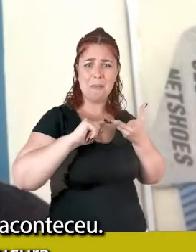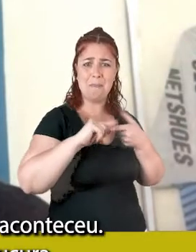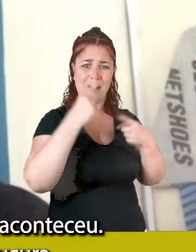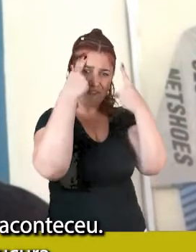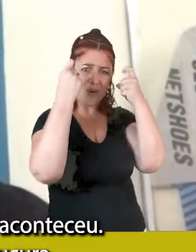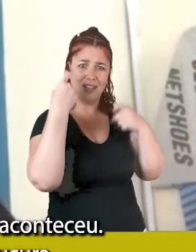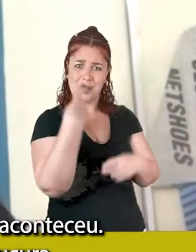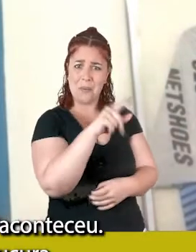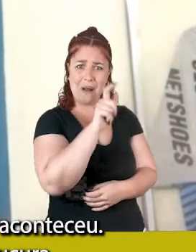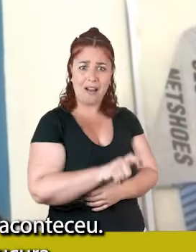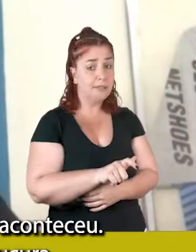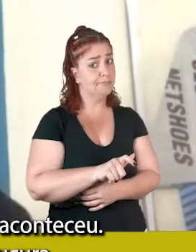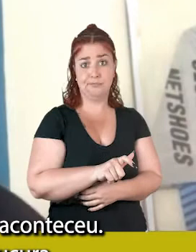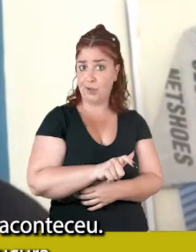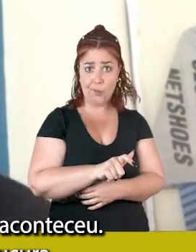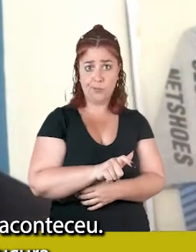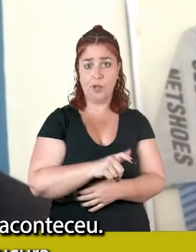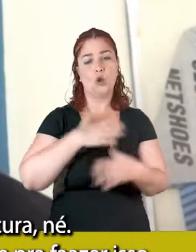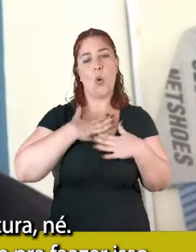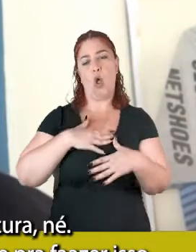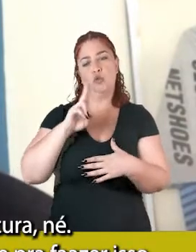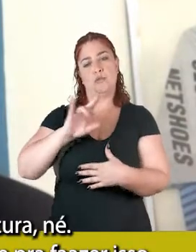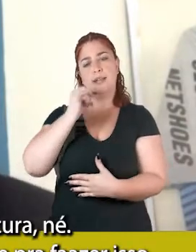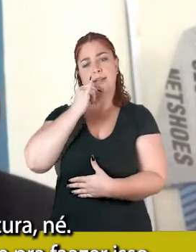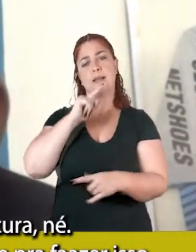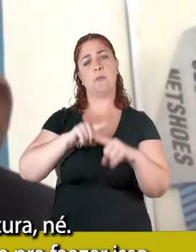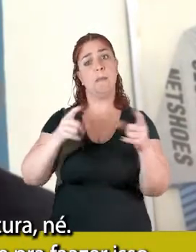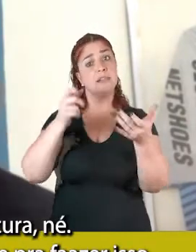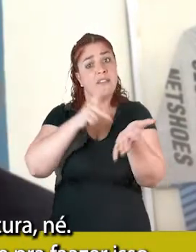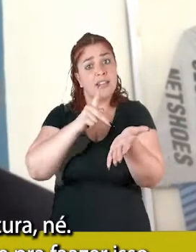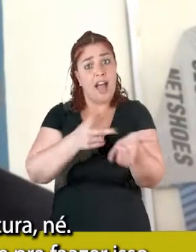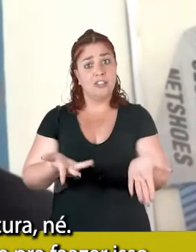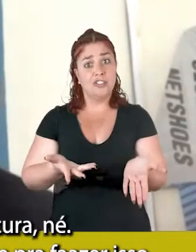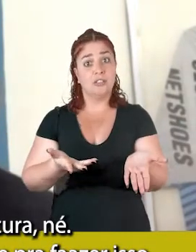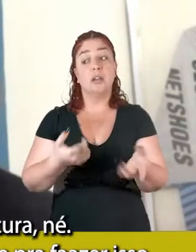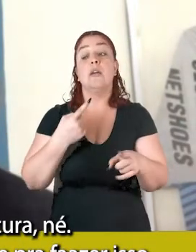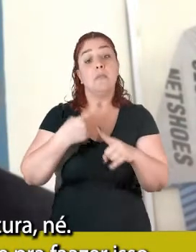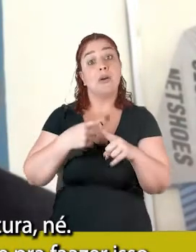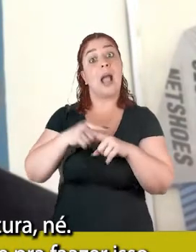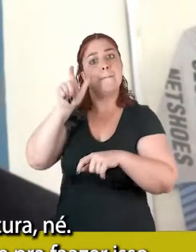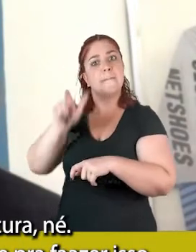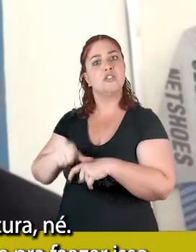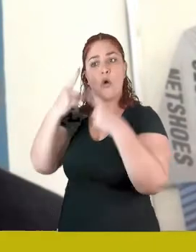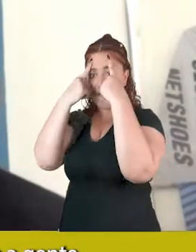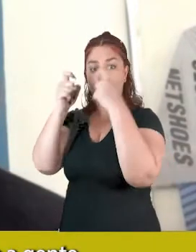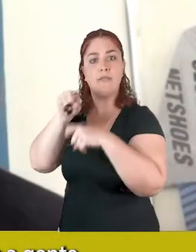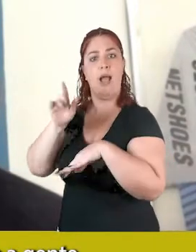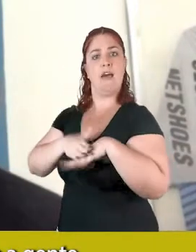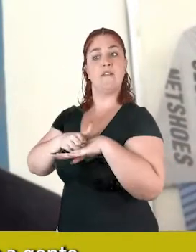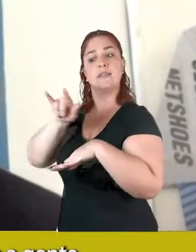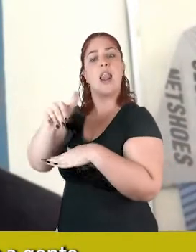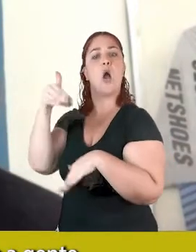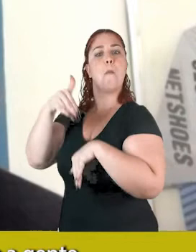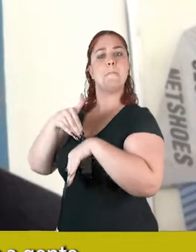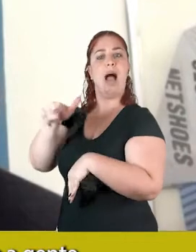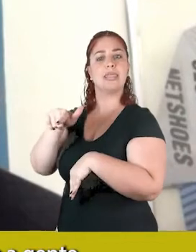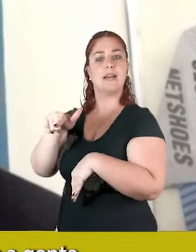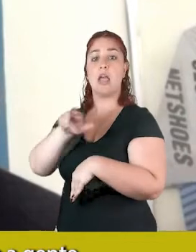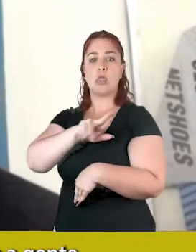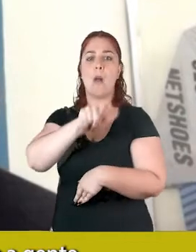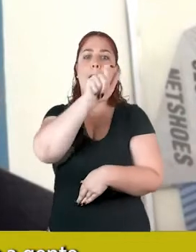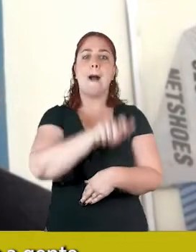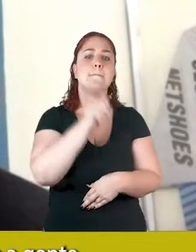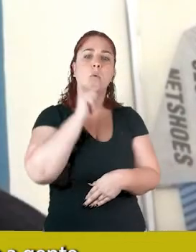justificar, né, esse ato de loucura, mas, nem loucura, porque era a pessoa consciente para fazer isso, sabe, eu acho